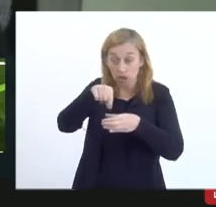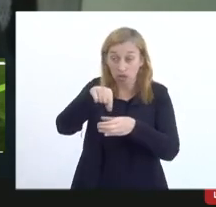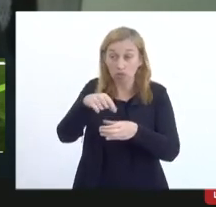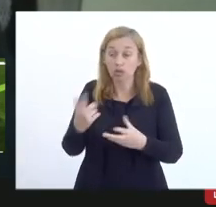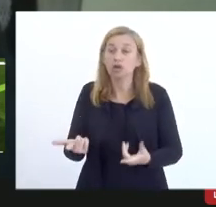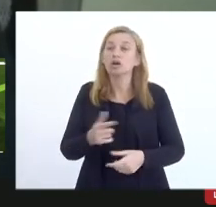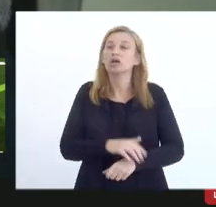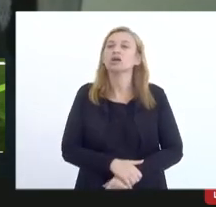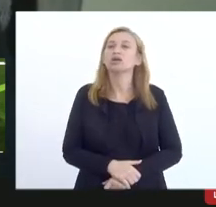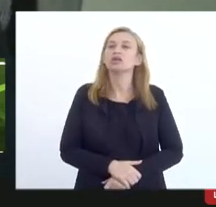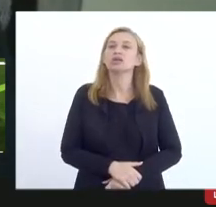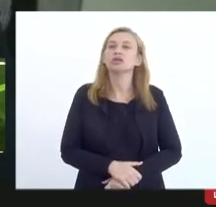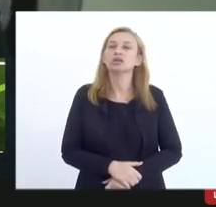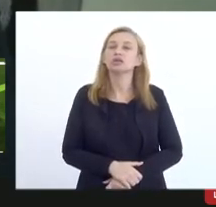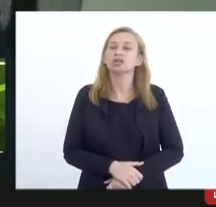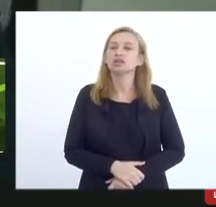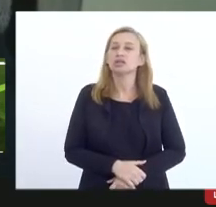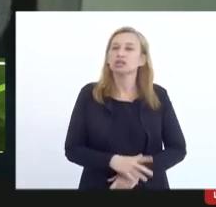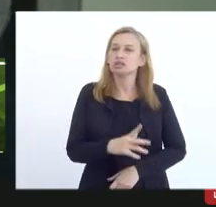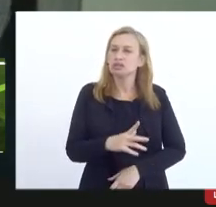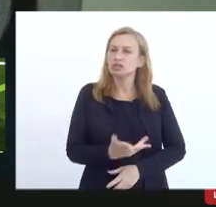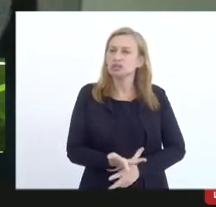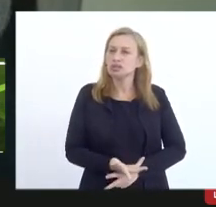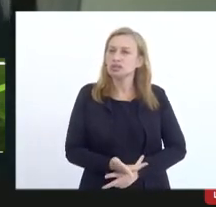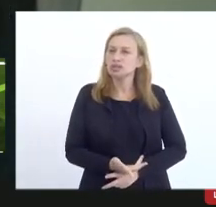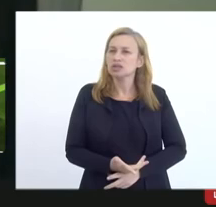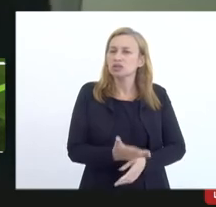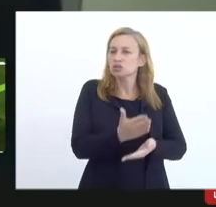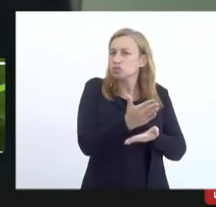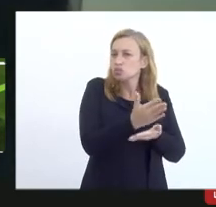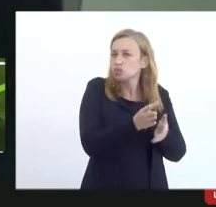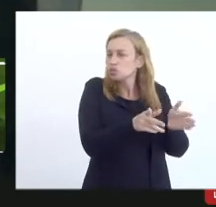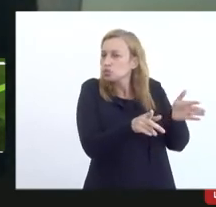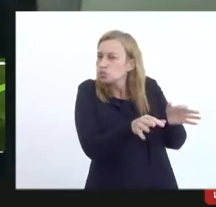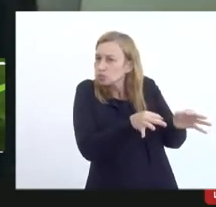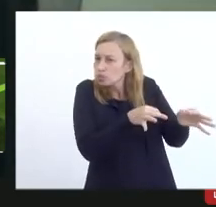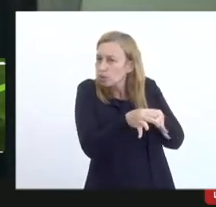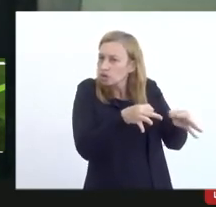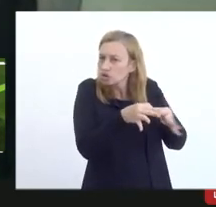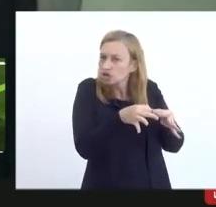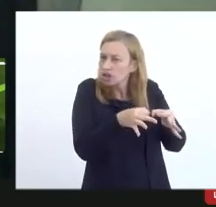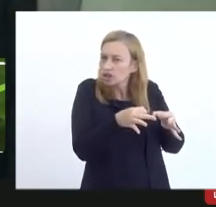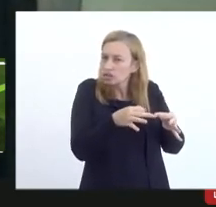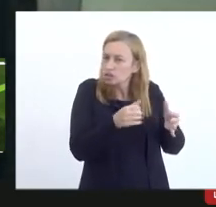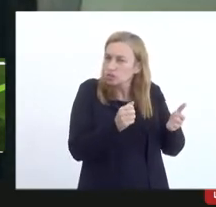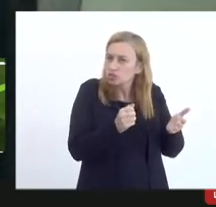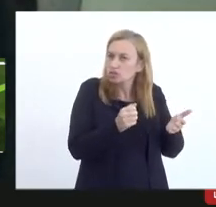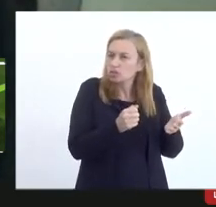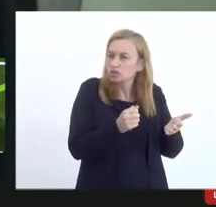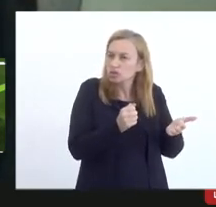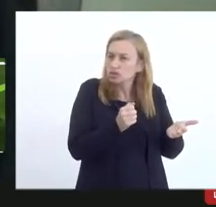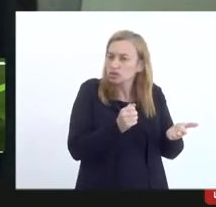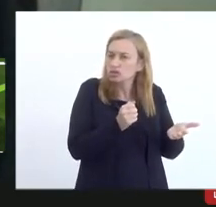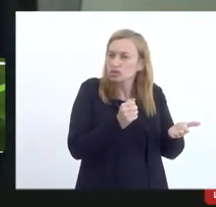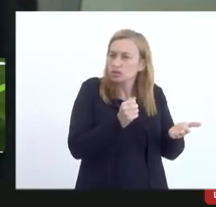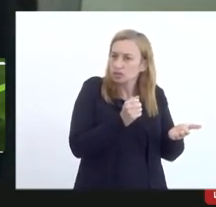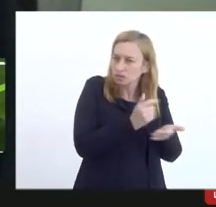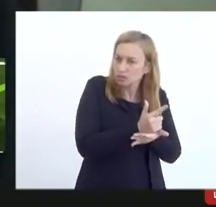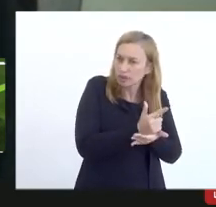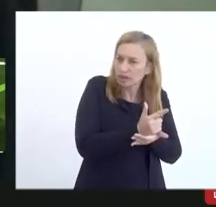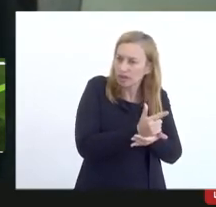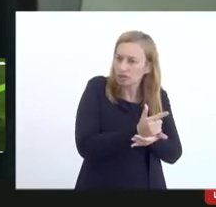parte dos projetos da prestação de contas, eu acho muito interessante, tá?